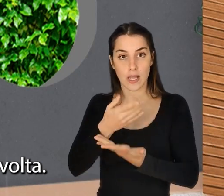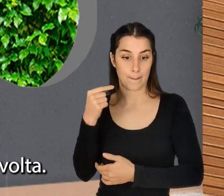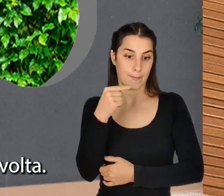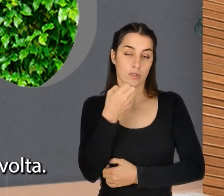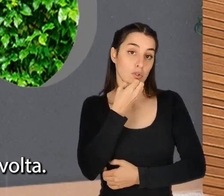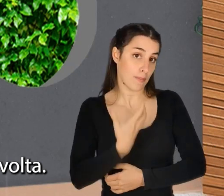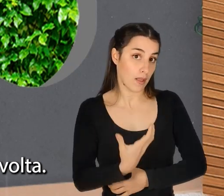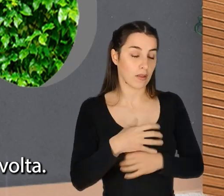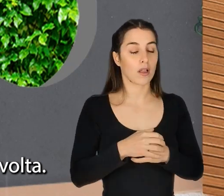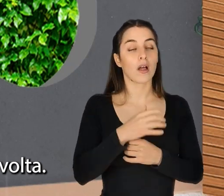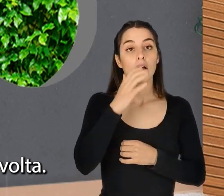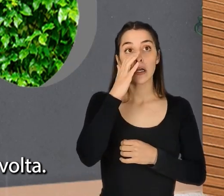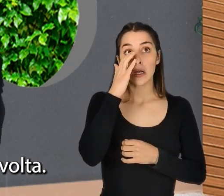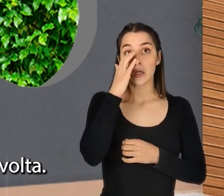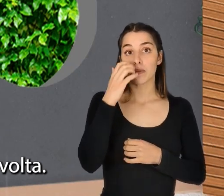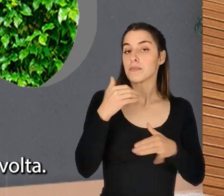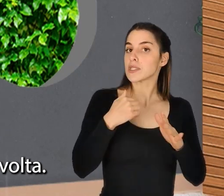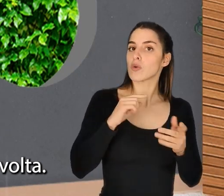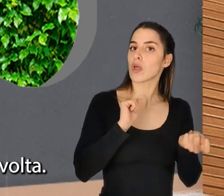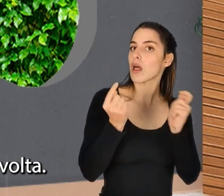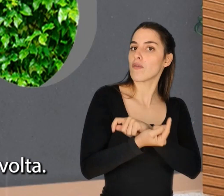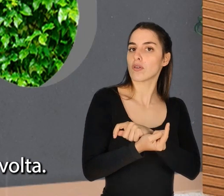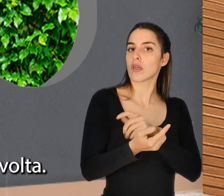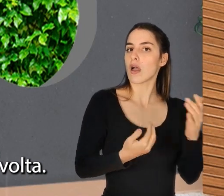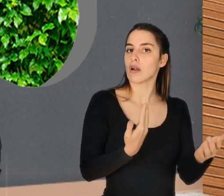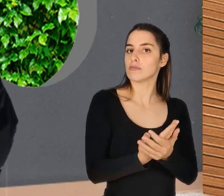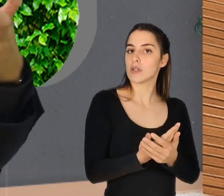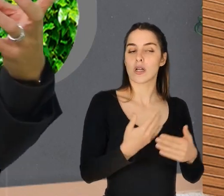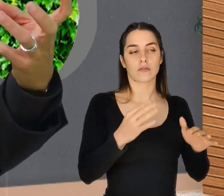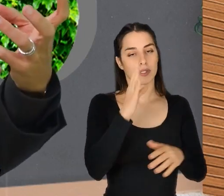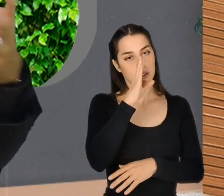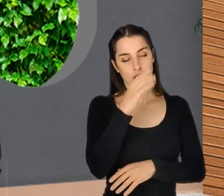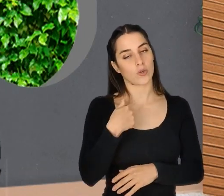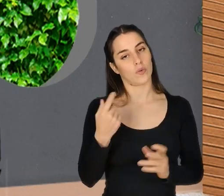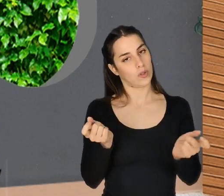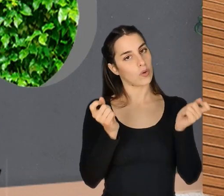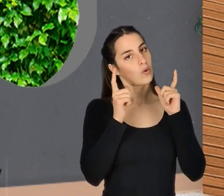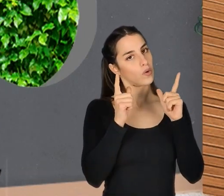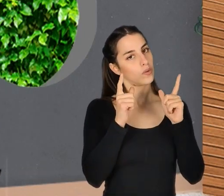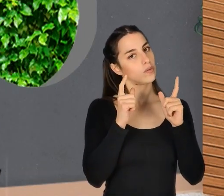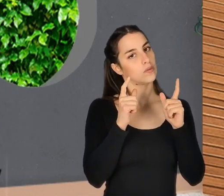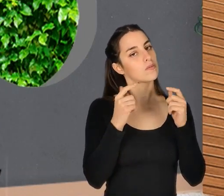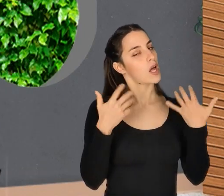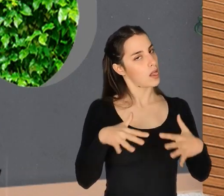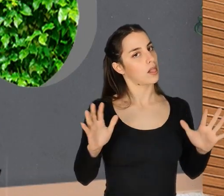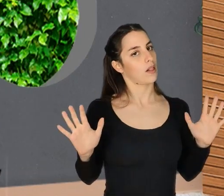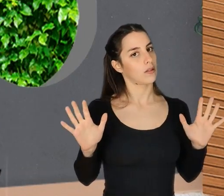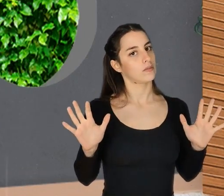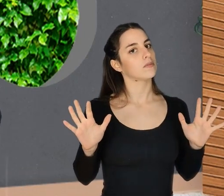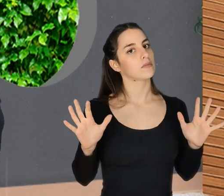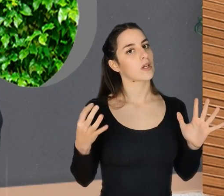menos simpática que eu consigo dar a volta. Se, pelo contrário, é um dia em que eu acordo com os pés de fora